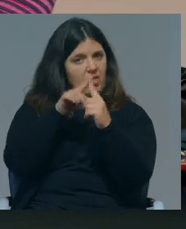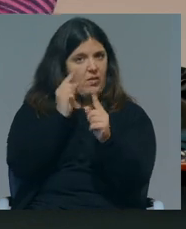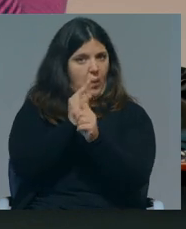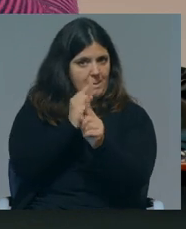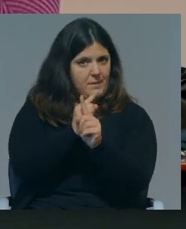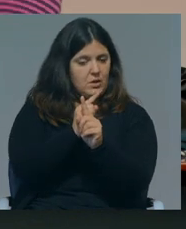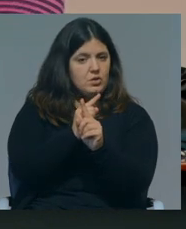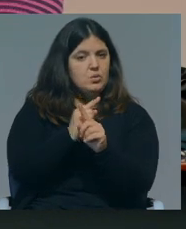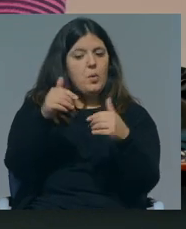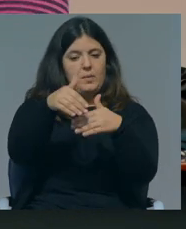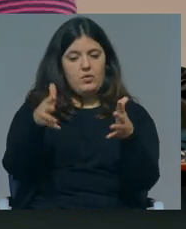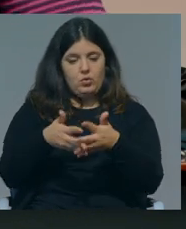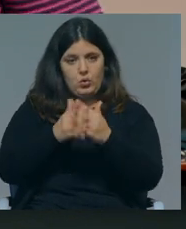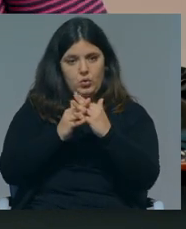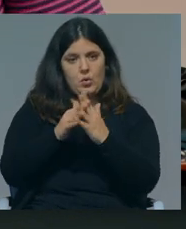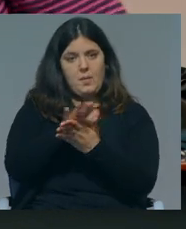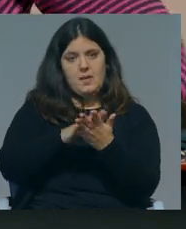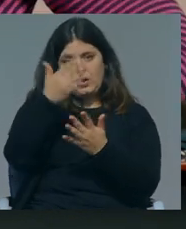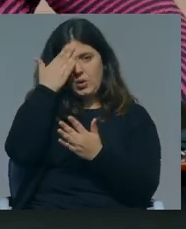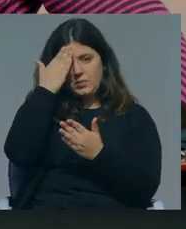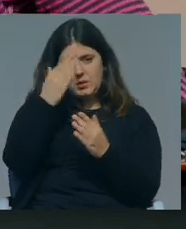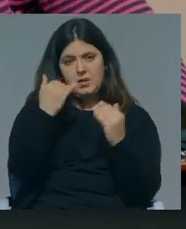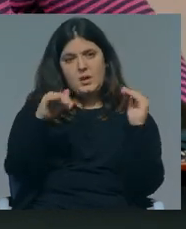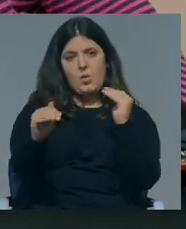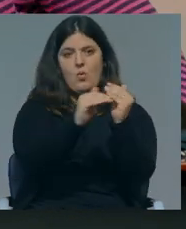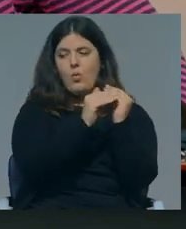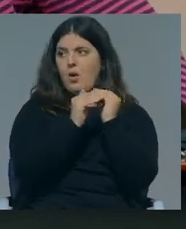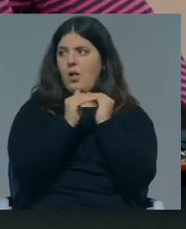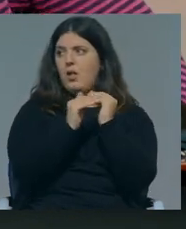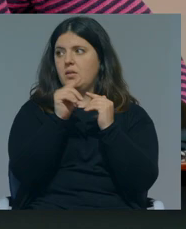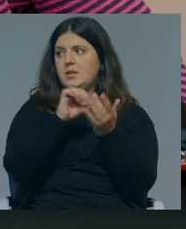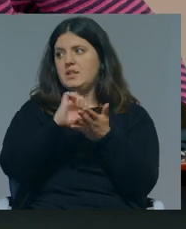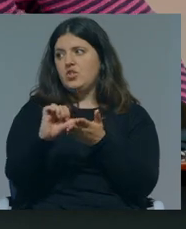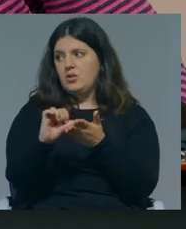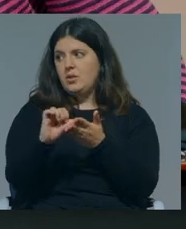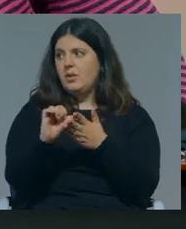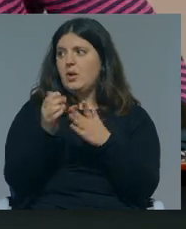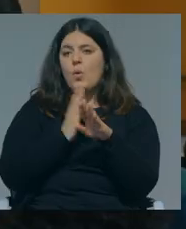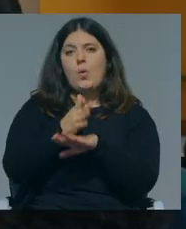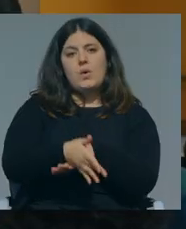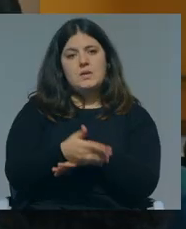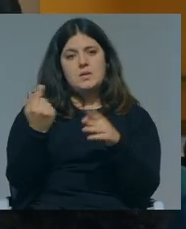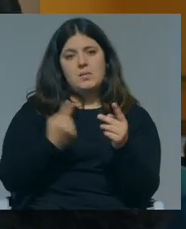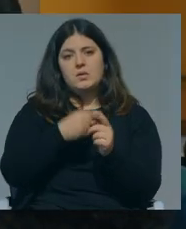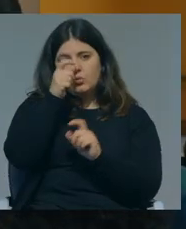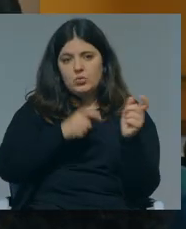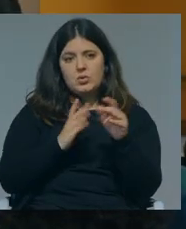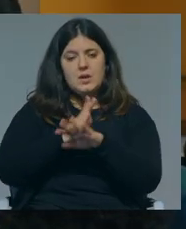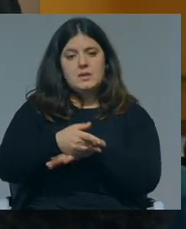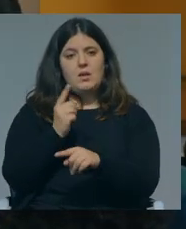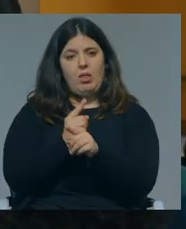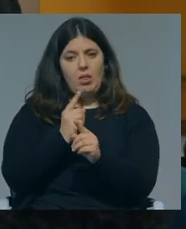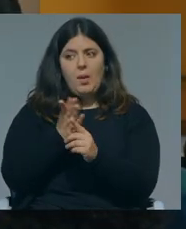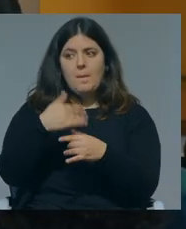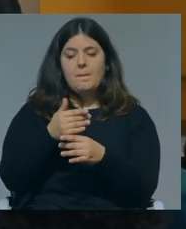há uma infraestrutura básica de competências que tem que ser dada igual a toda a gente senão isso é desistir não é as pessoas têm que ter acertado a